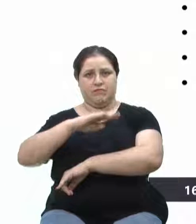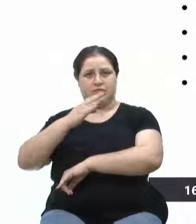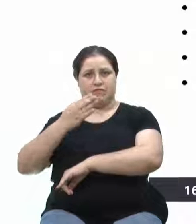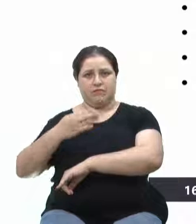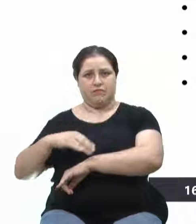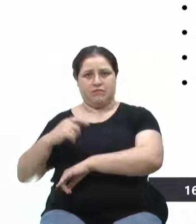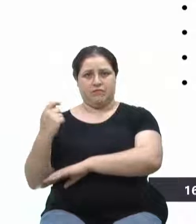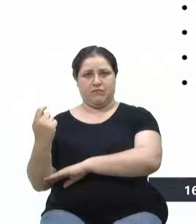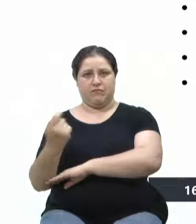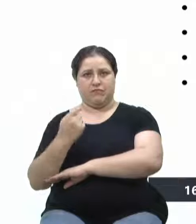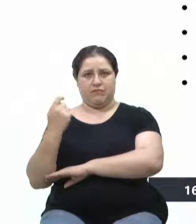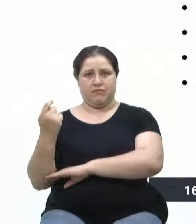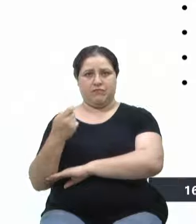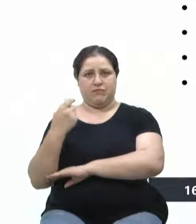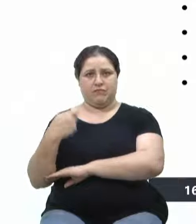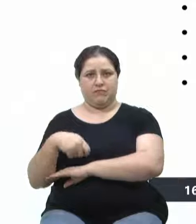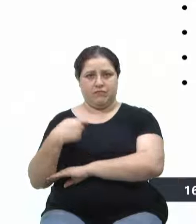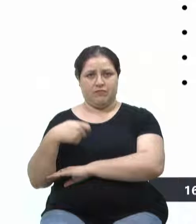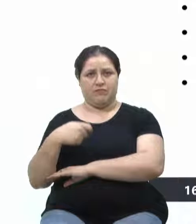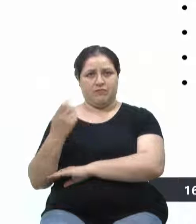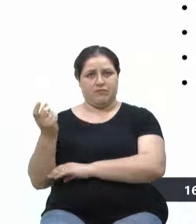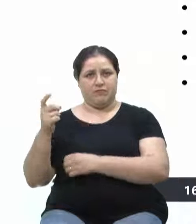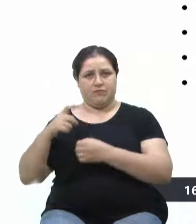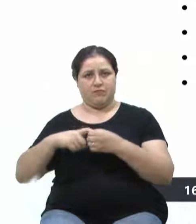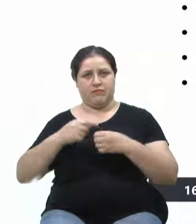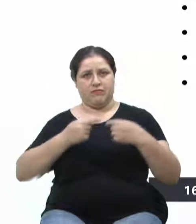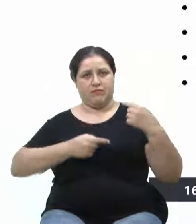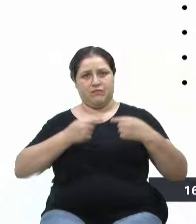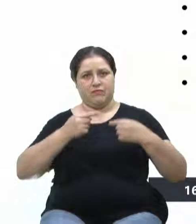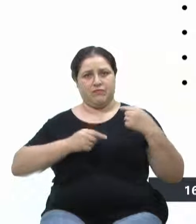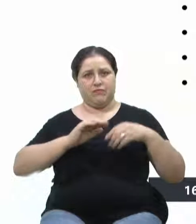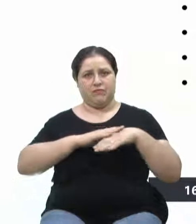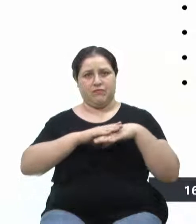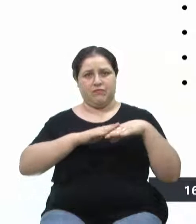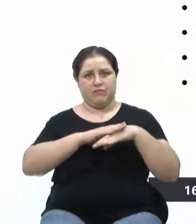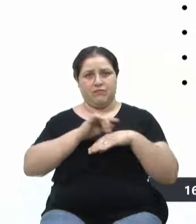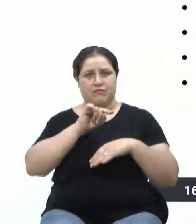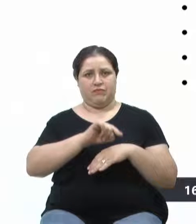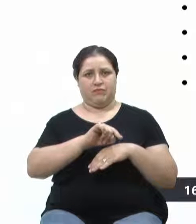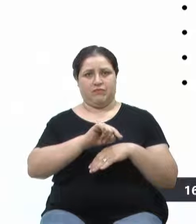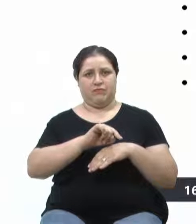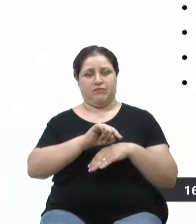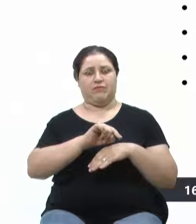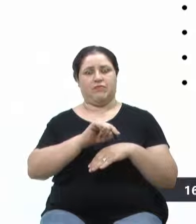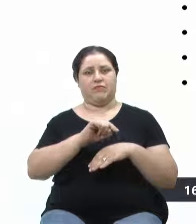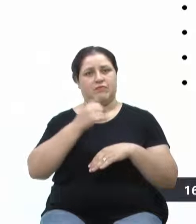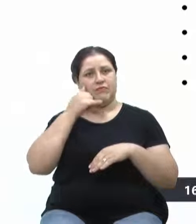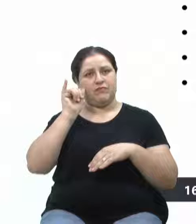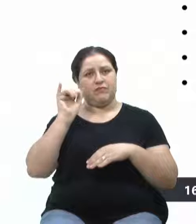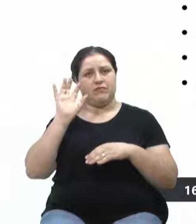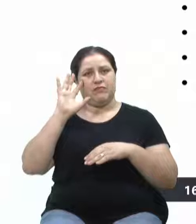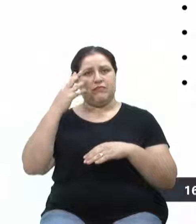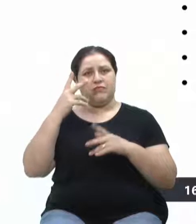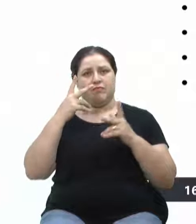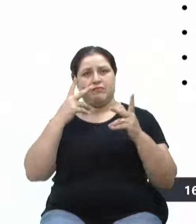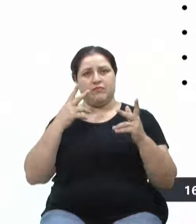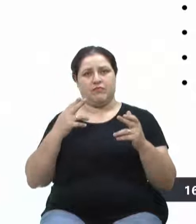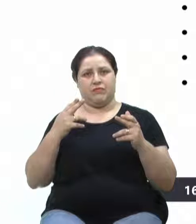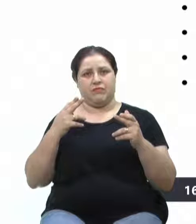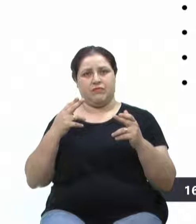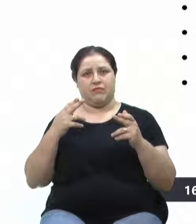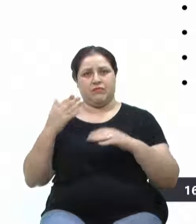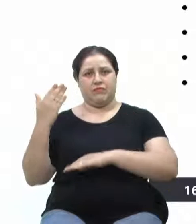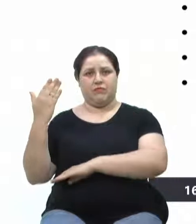esquentar esse debate, trazer o tema para casa, para não acontecer que nem hospedagens. Depois que acontecer,